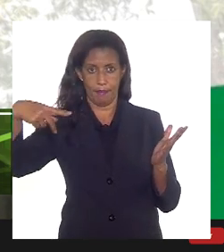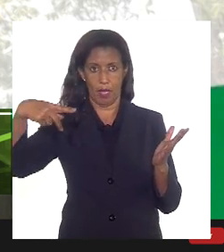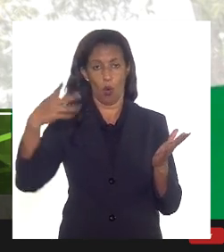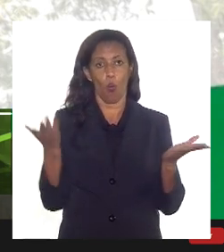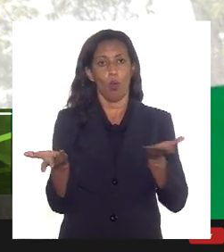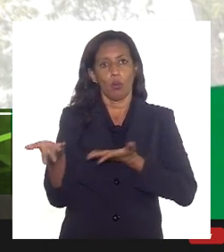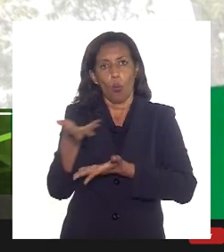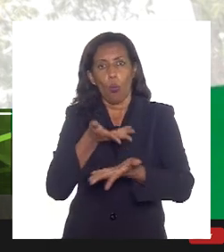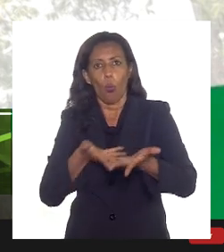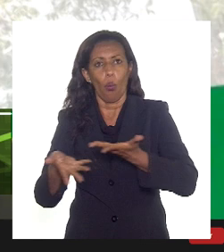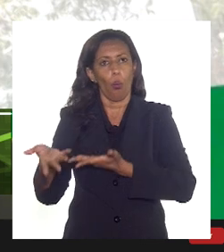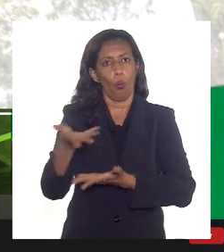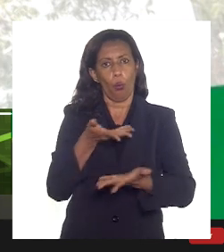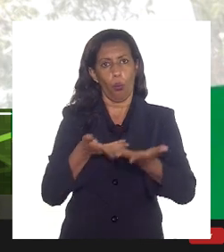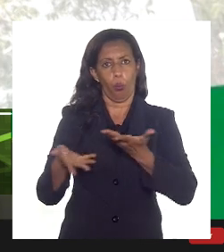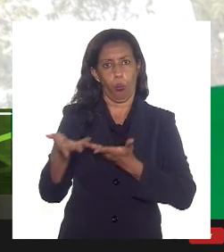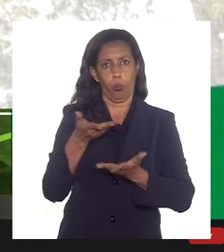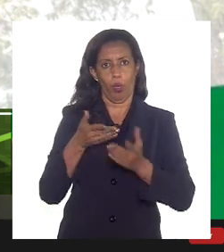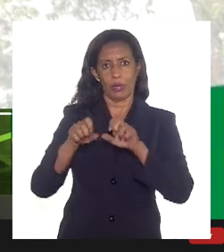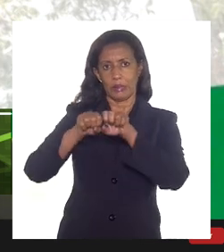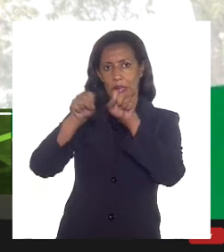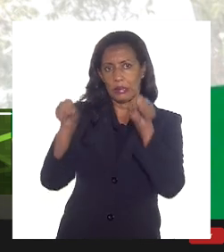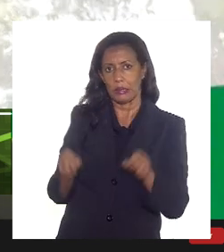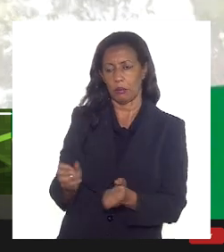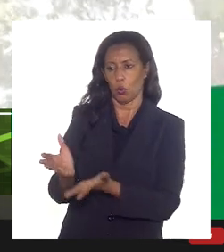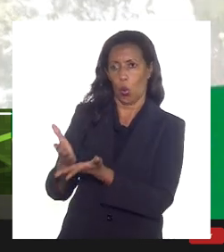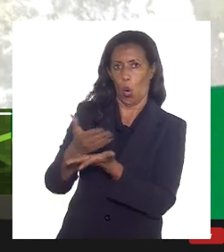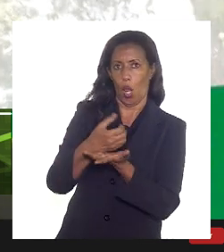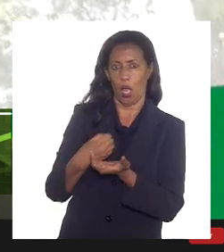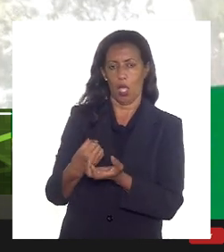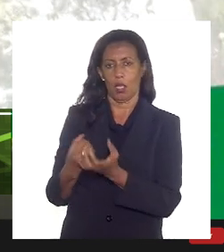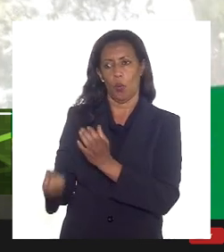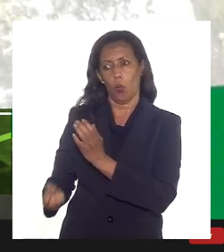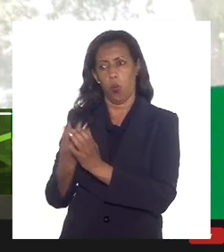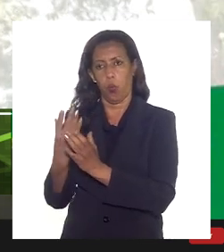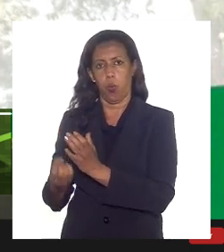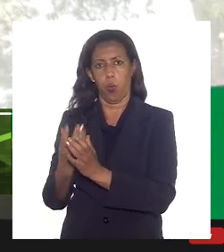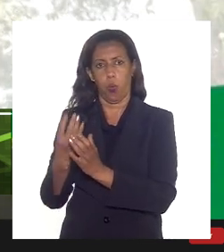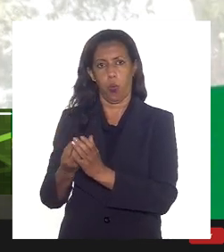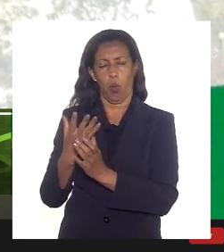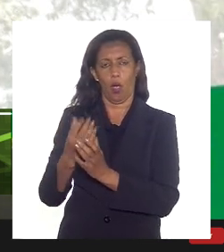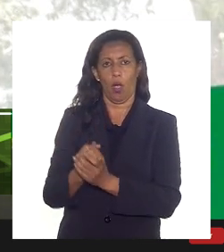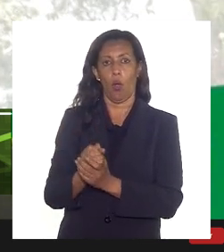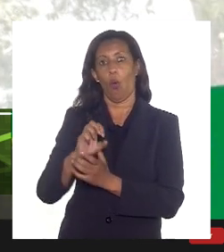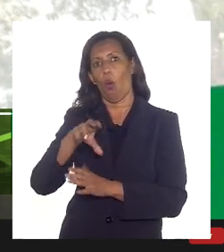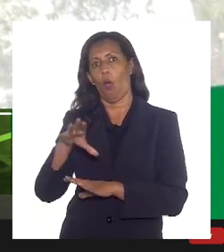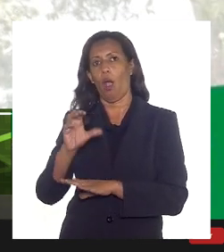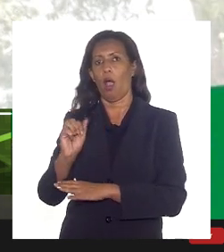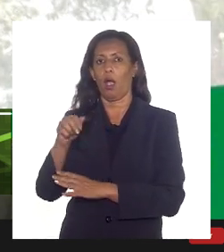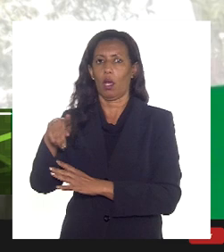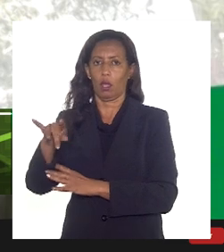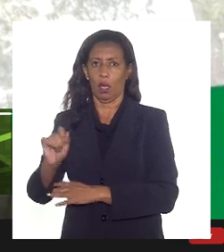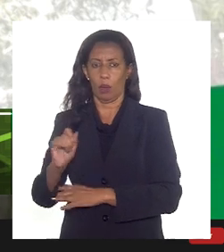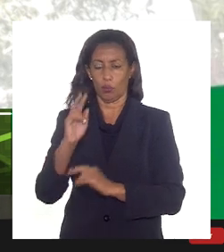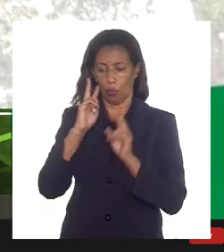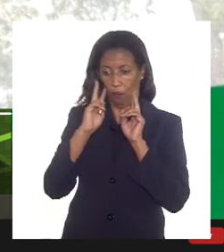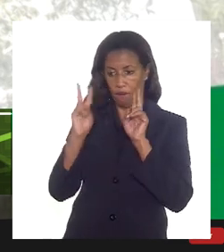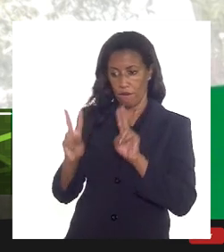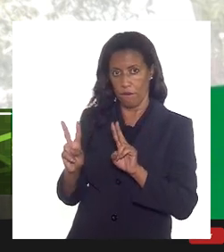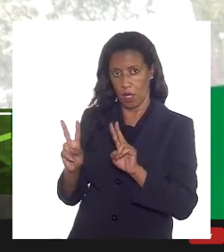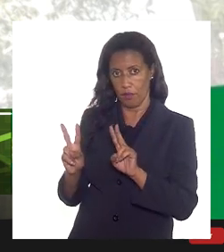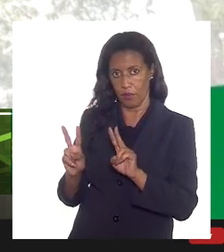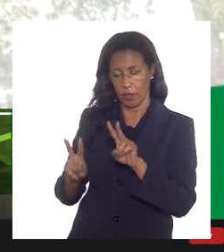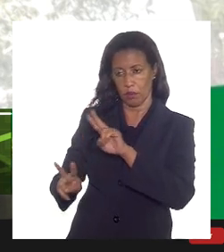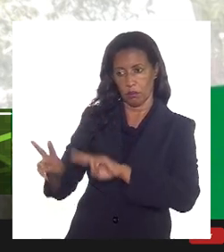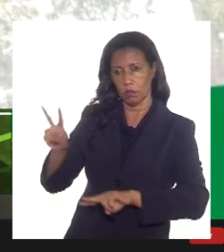compartilhamento de sistemas de coleta, de produção, de escoamento por um ou mais campos, verifica-se pelos